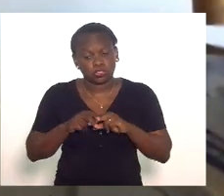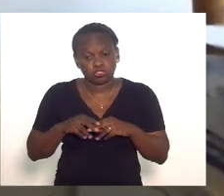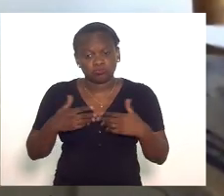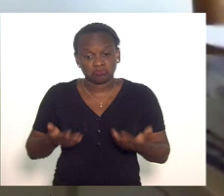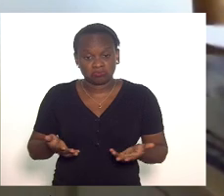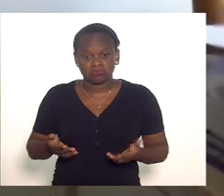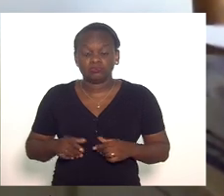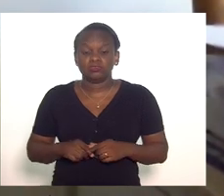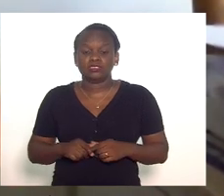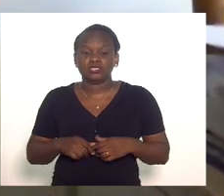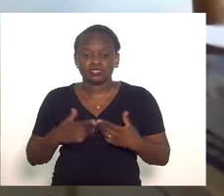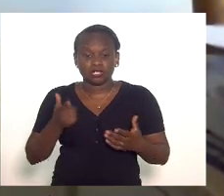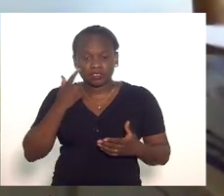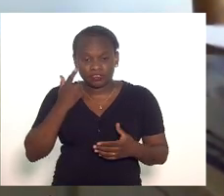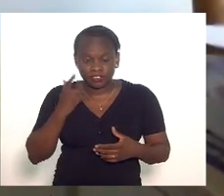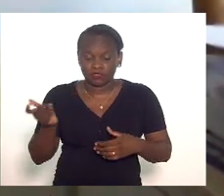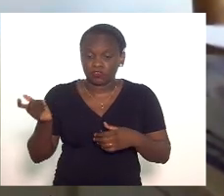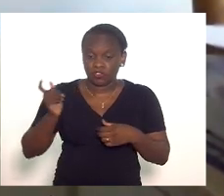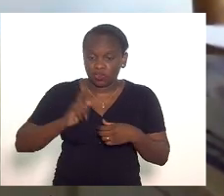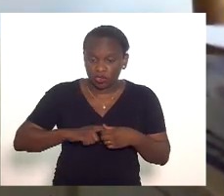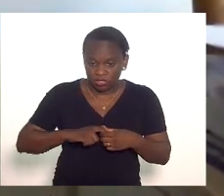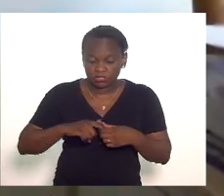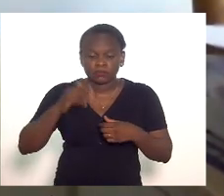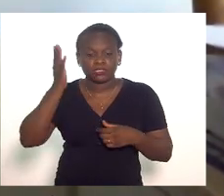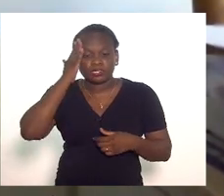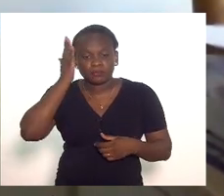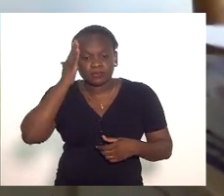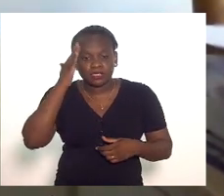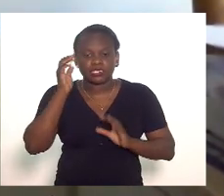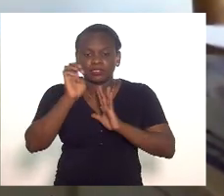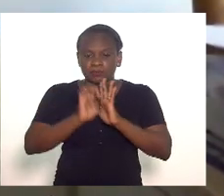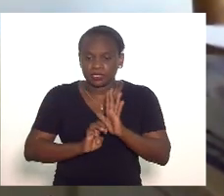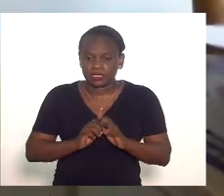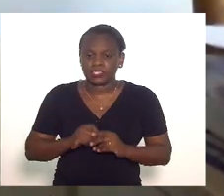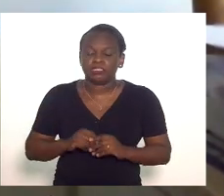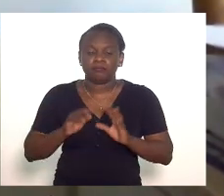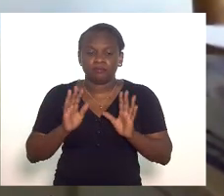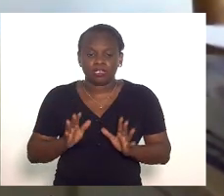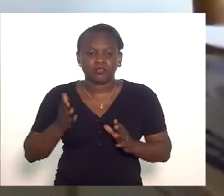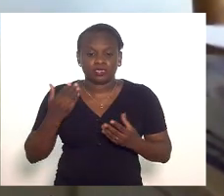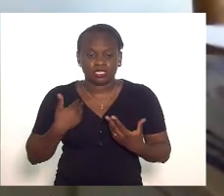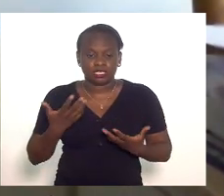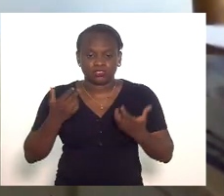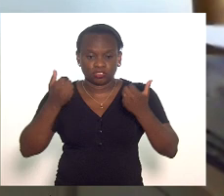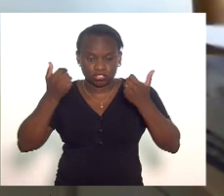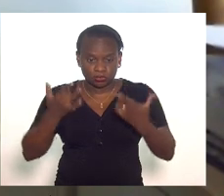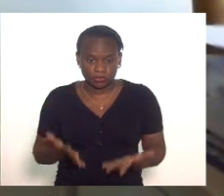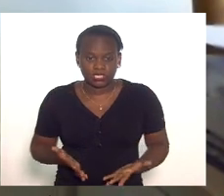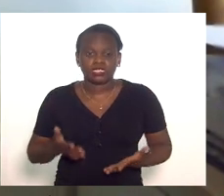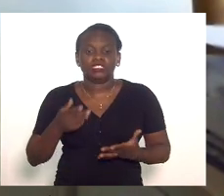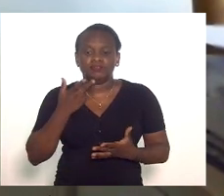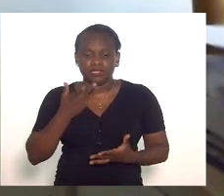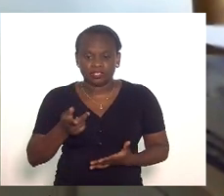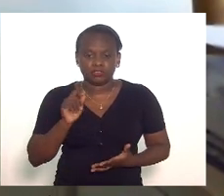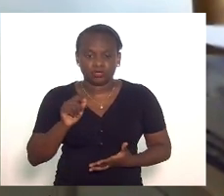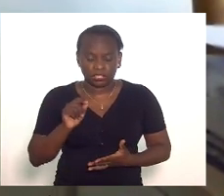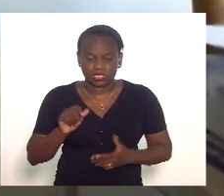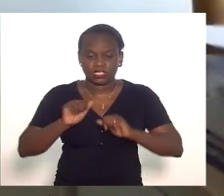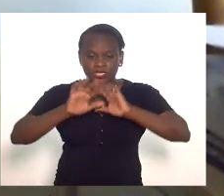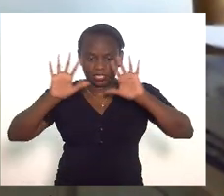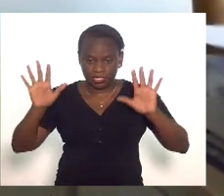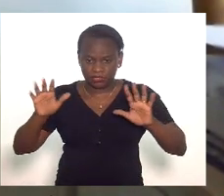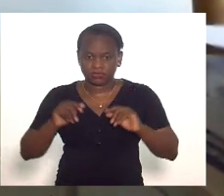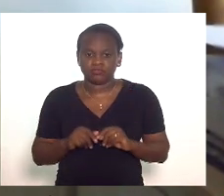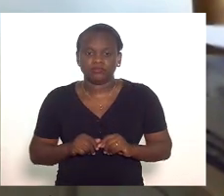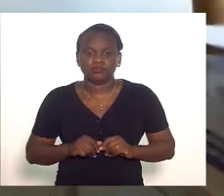então a gente quer resgatar isso exatamente mais e menos mas eu queria só a seu favor dizer claramente